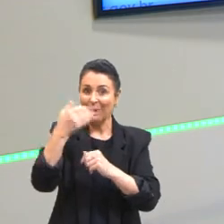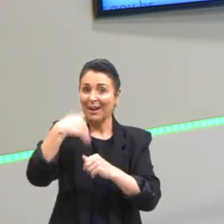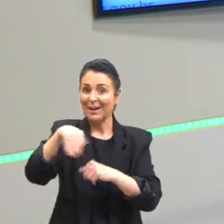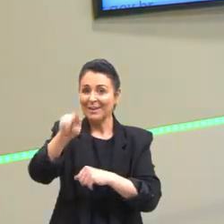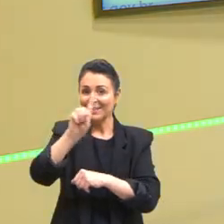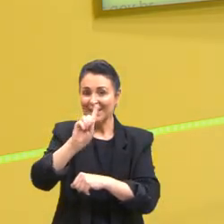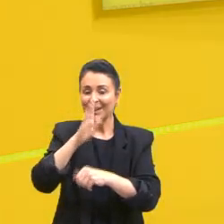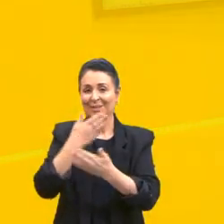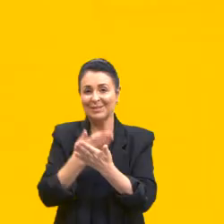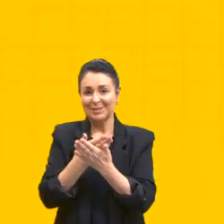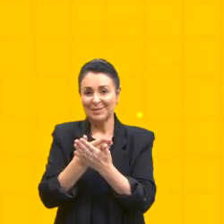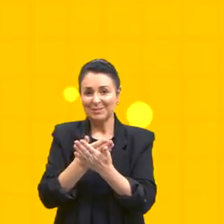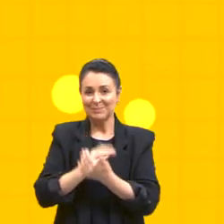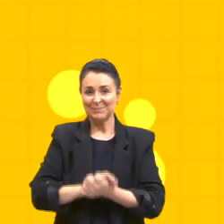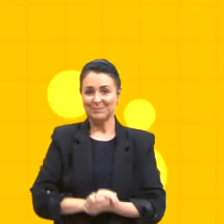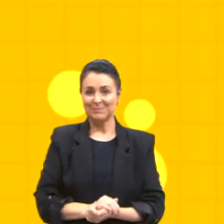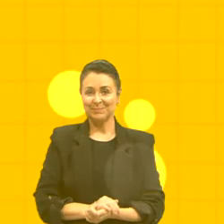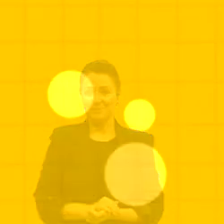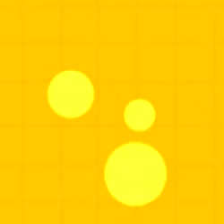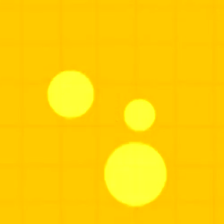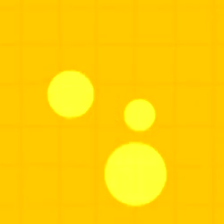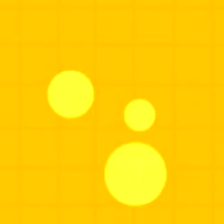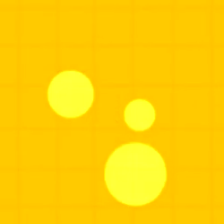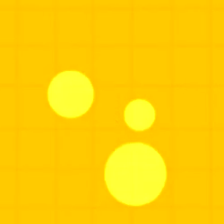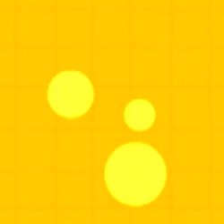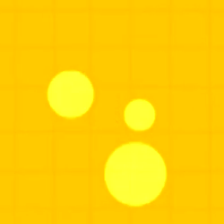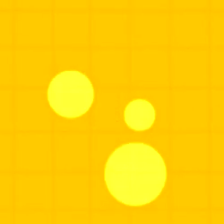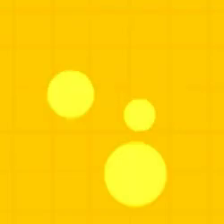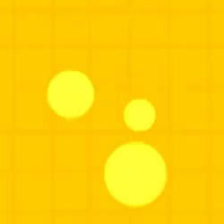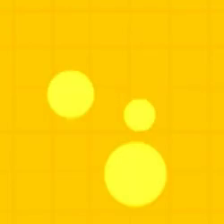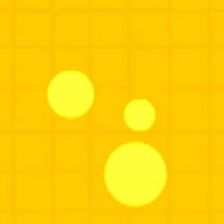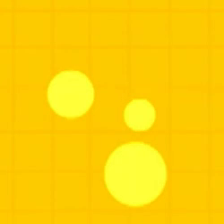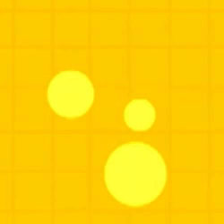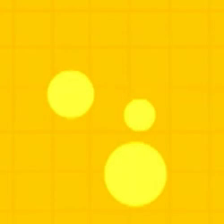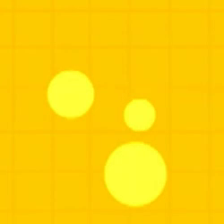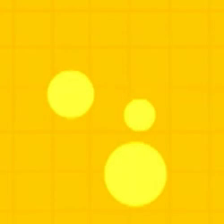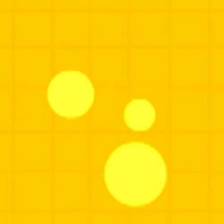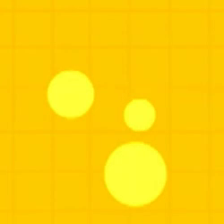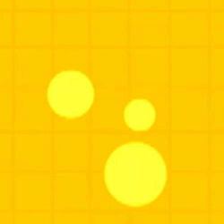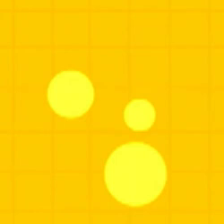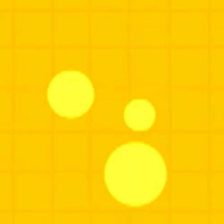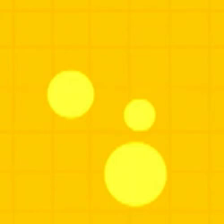Música Música Música